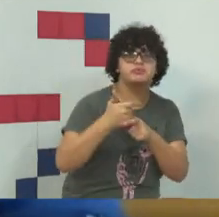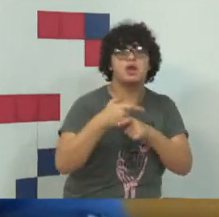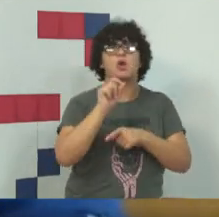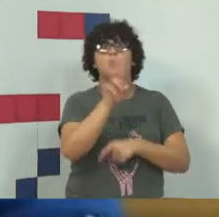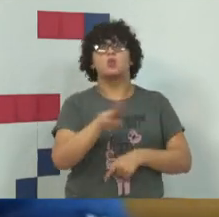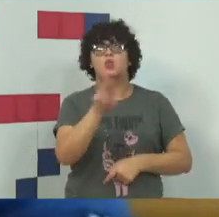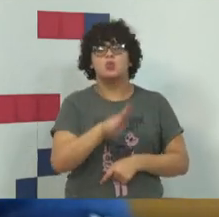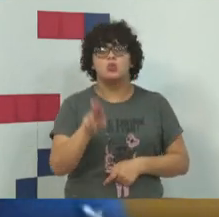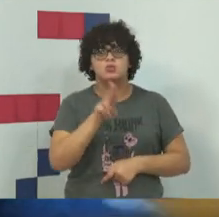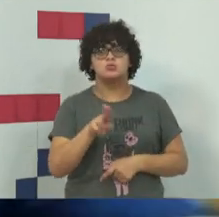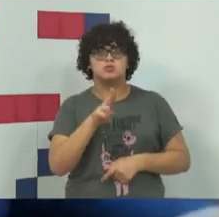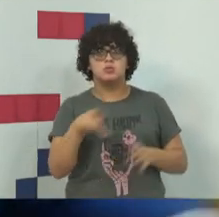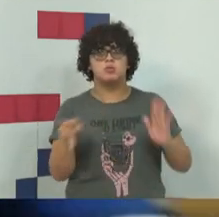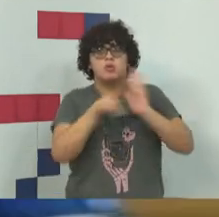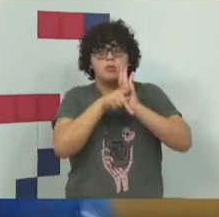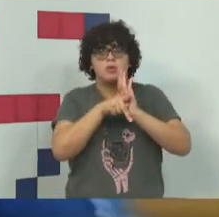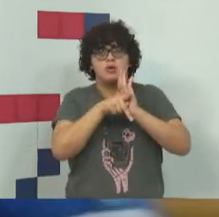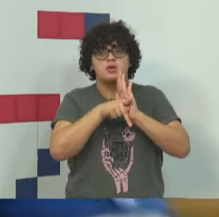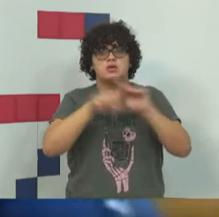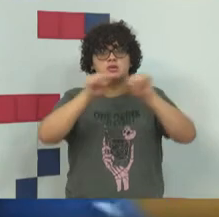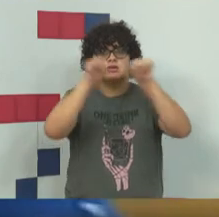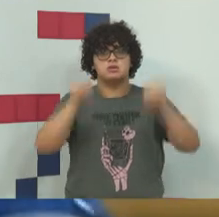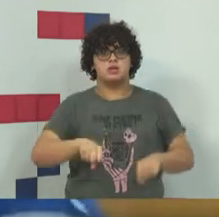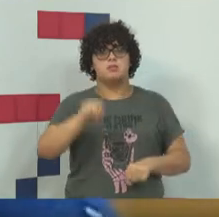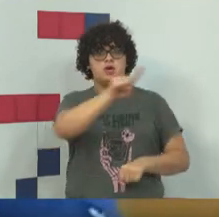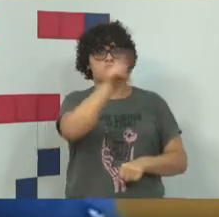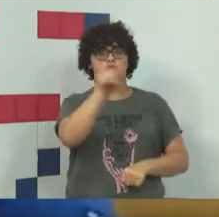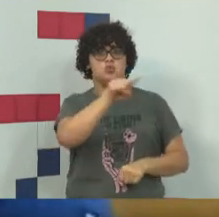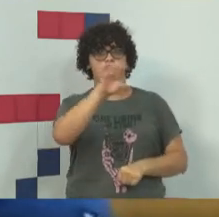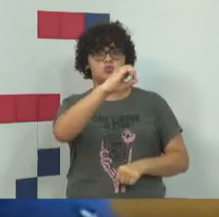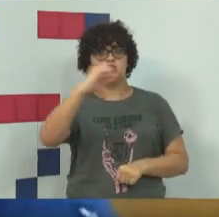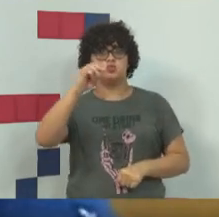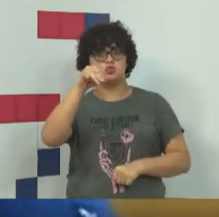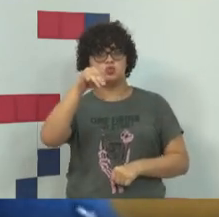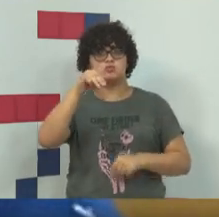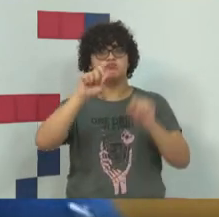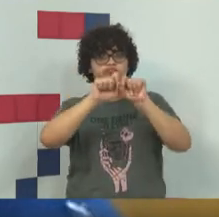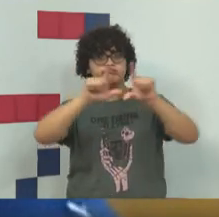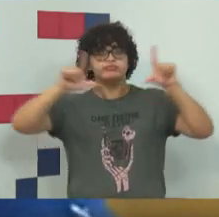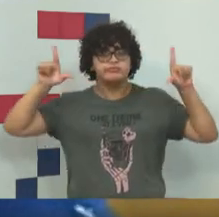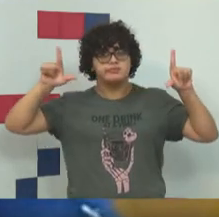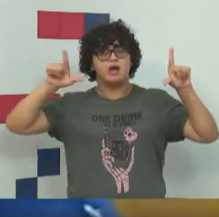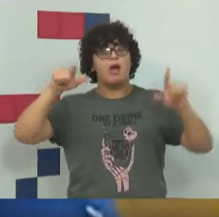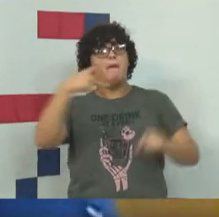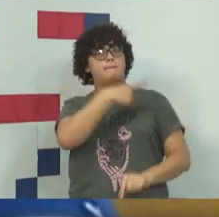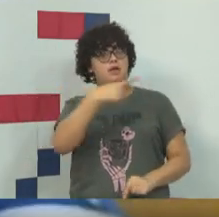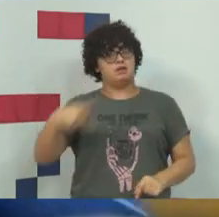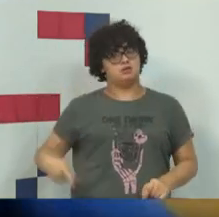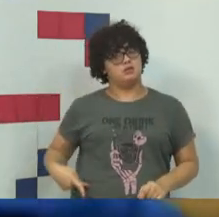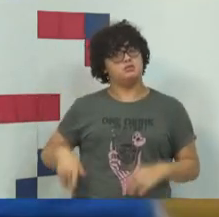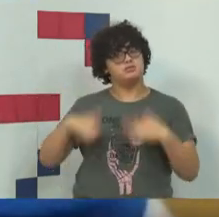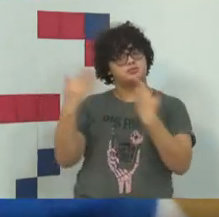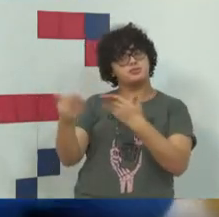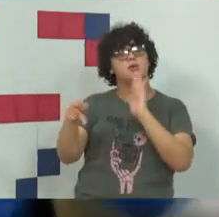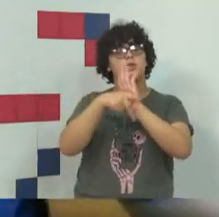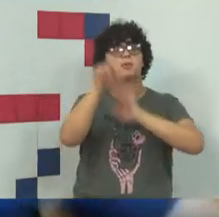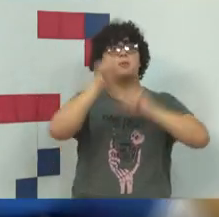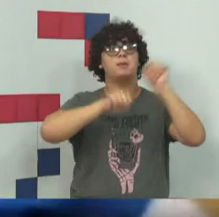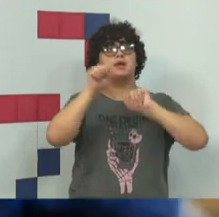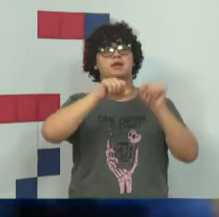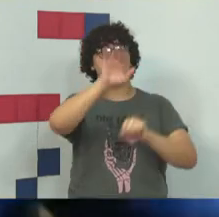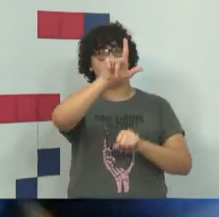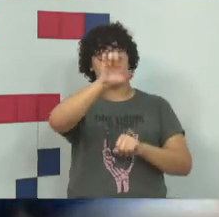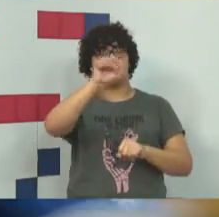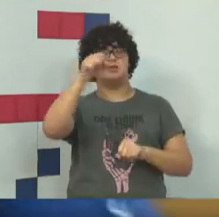é utilizado o Zoom, o sistema Zoom, e o presidente da LESP, ele está sendo